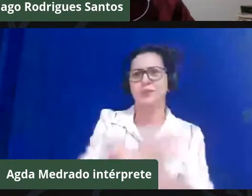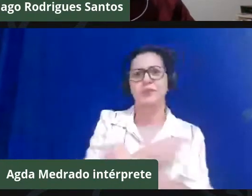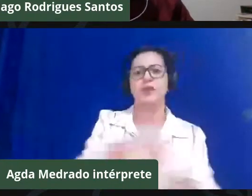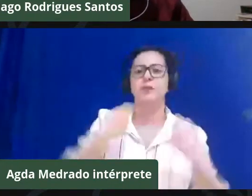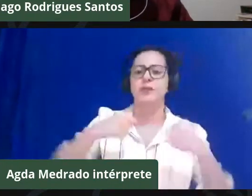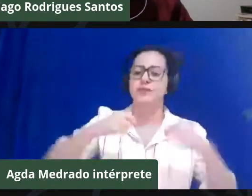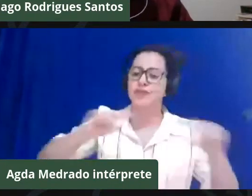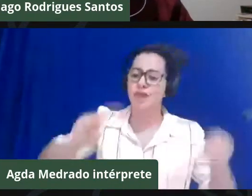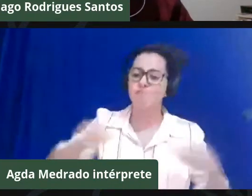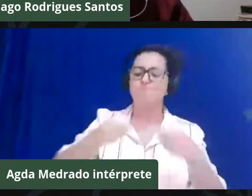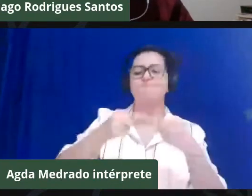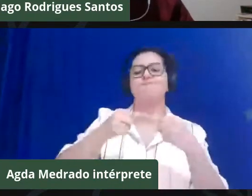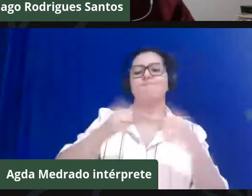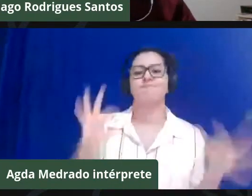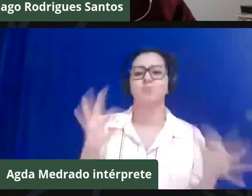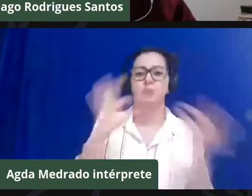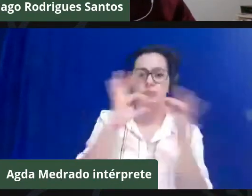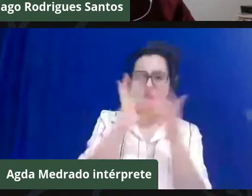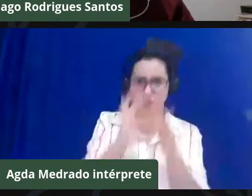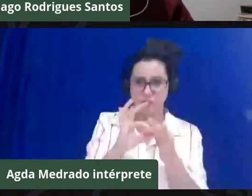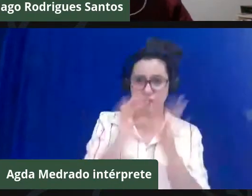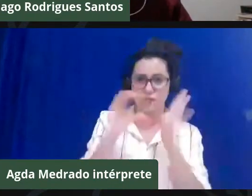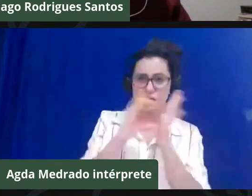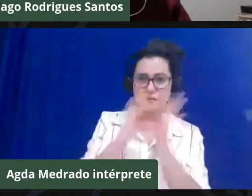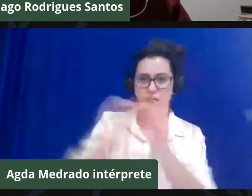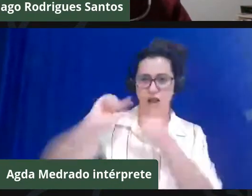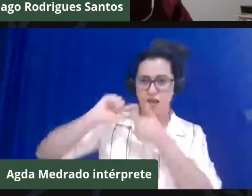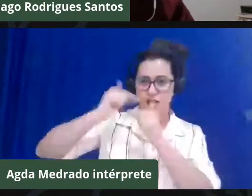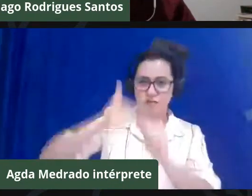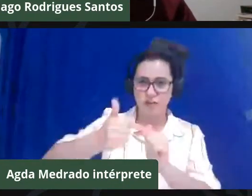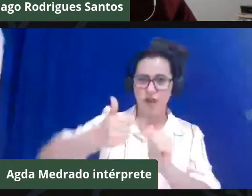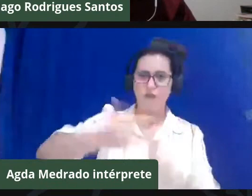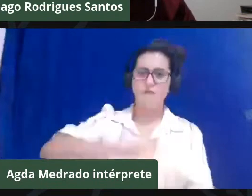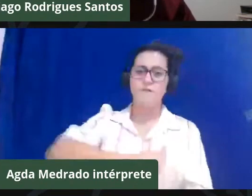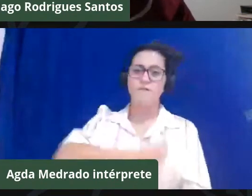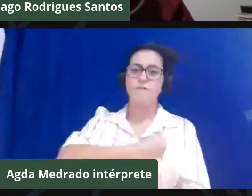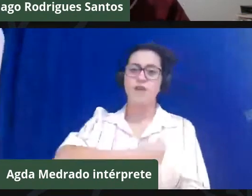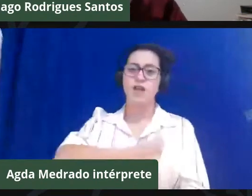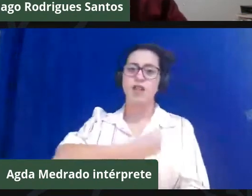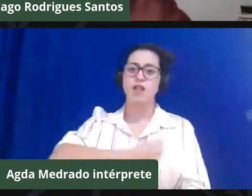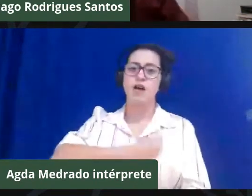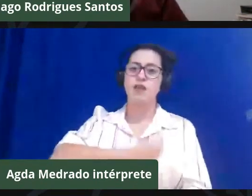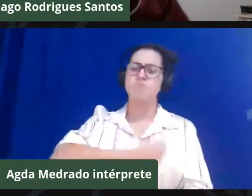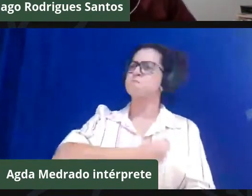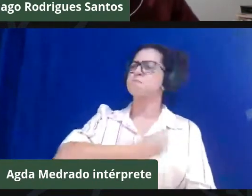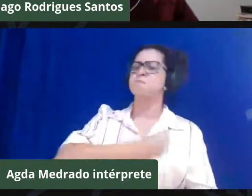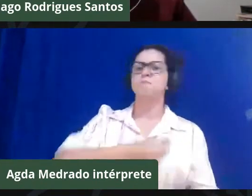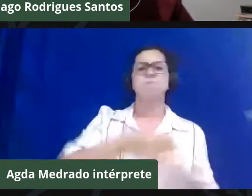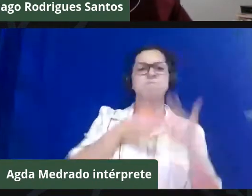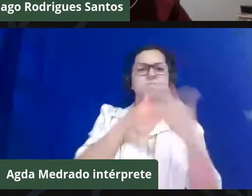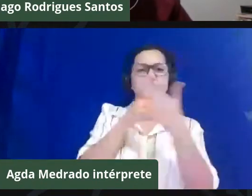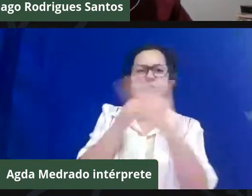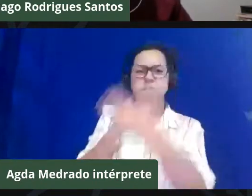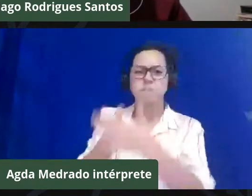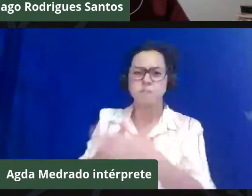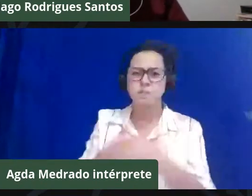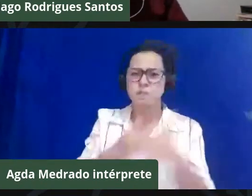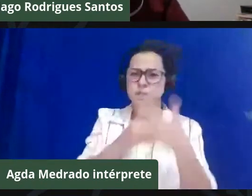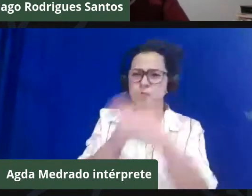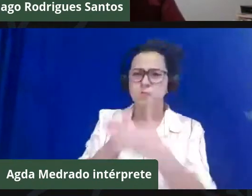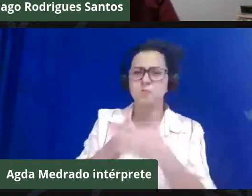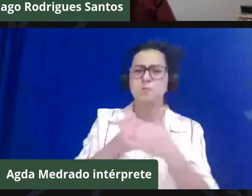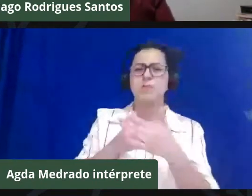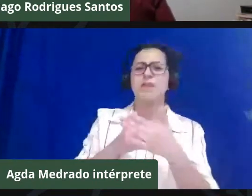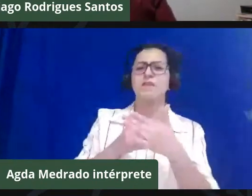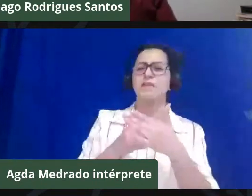comunidades tradicionais e o seu modo de vida elas são um empecilho a esse discurso vazio ambiental, porque